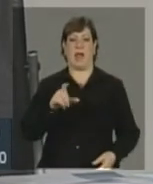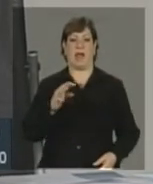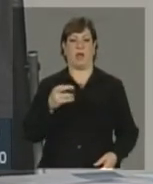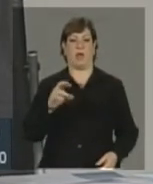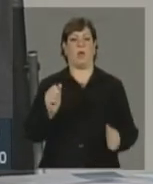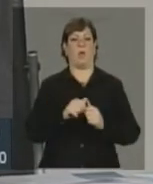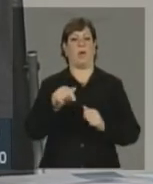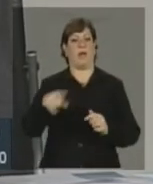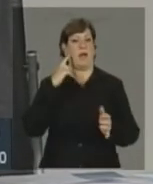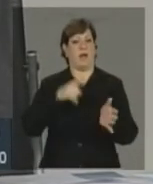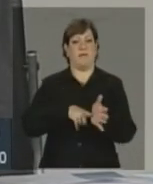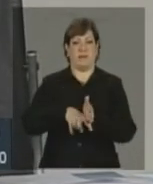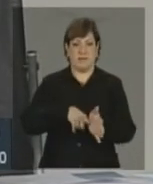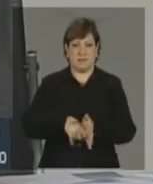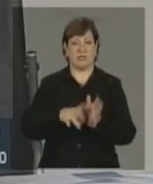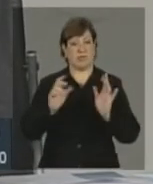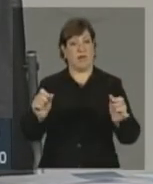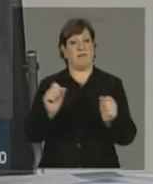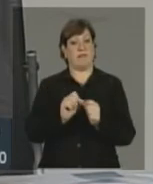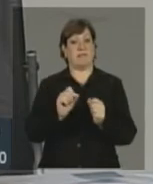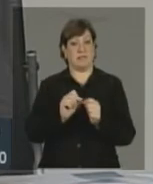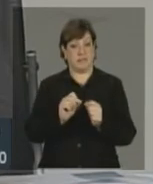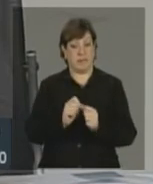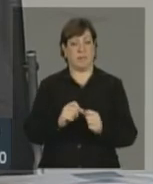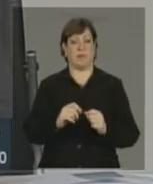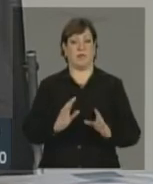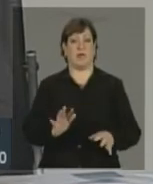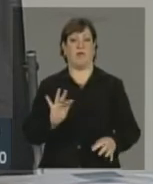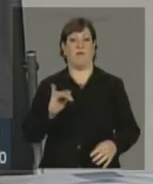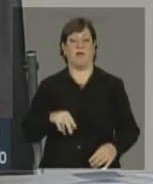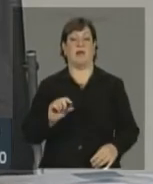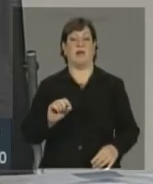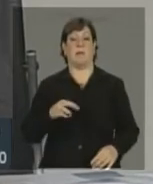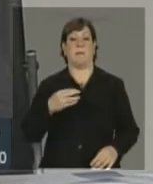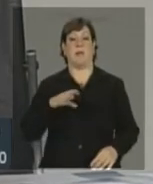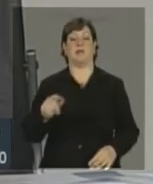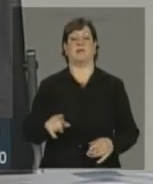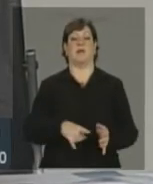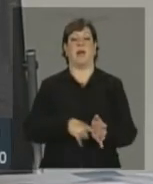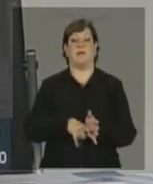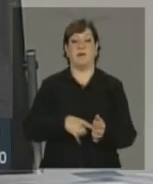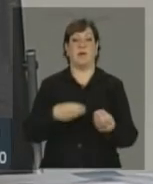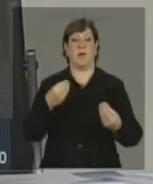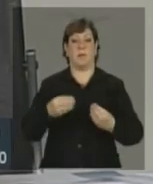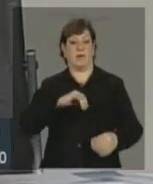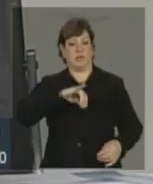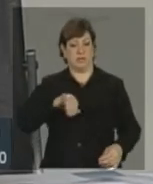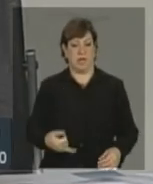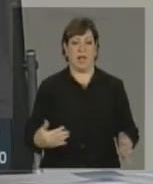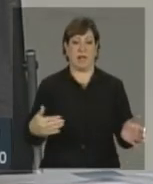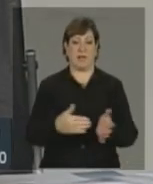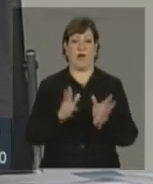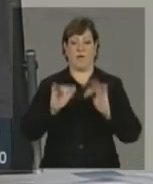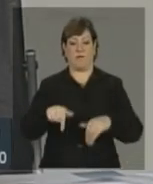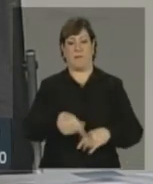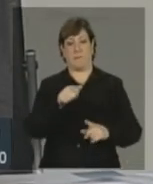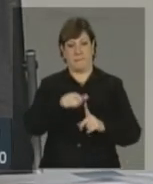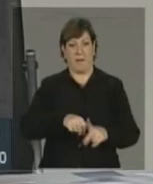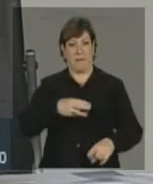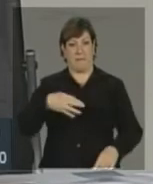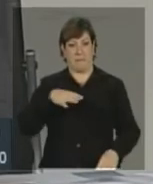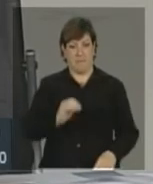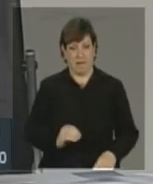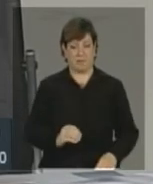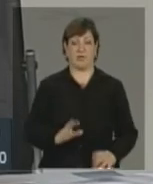fizemos, no caso, no final de março, com a avaliação de janeiro e final desse mês de março, de